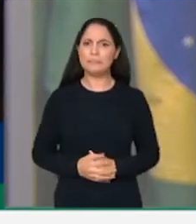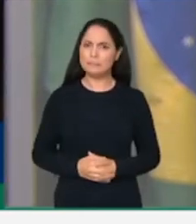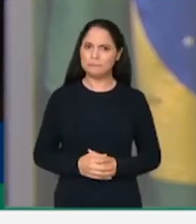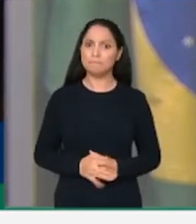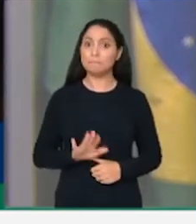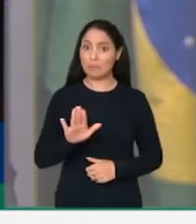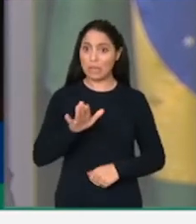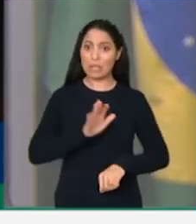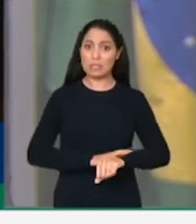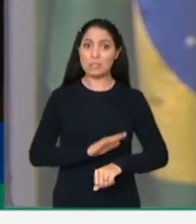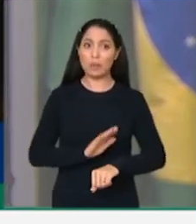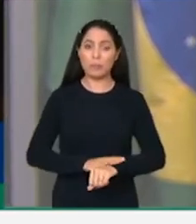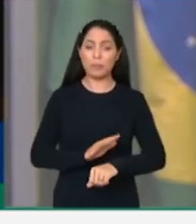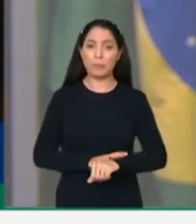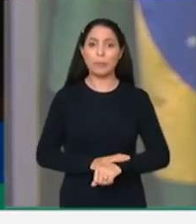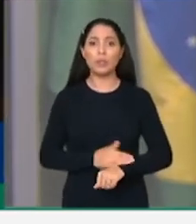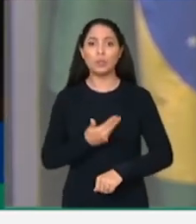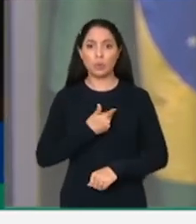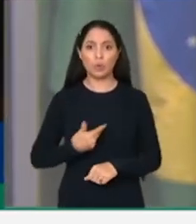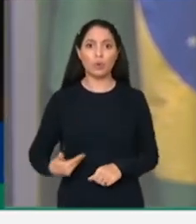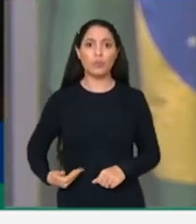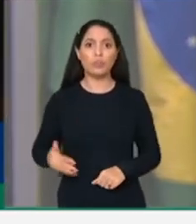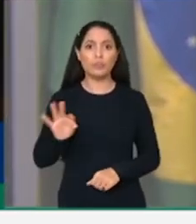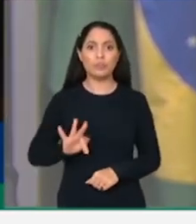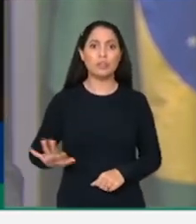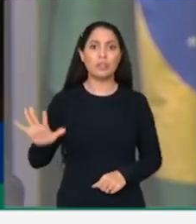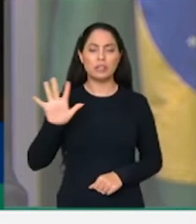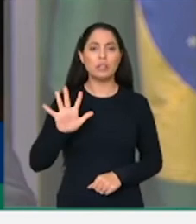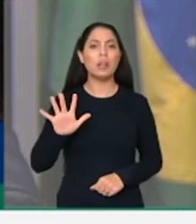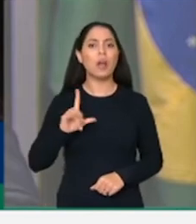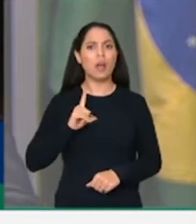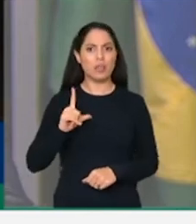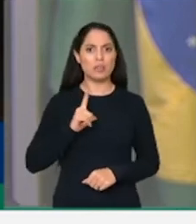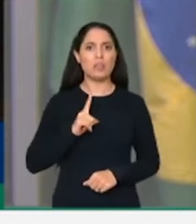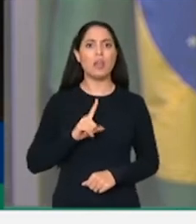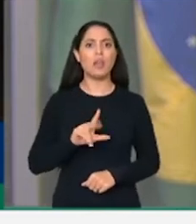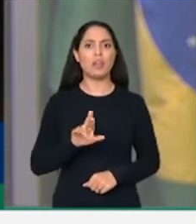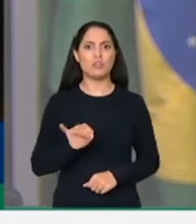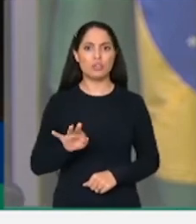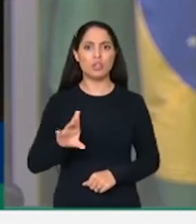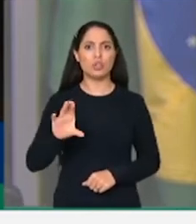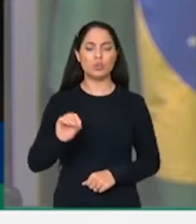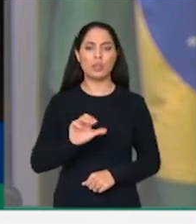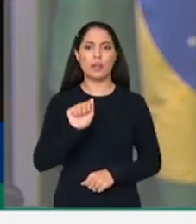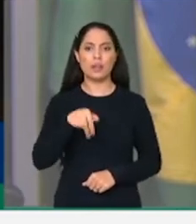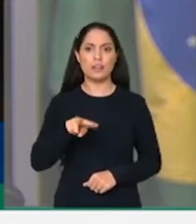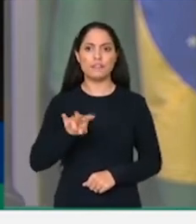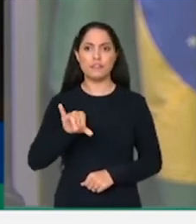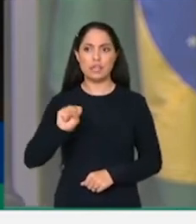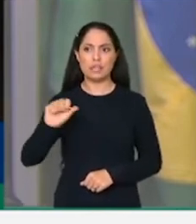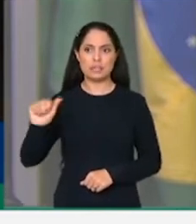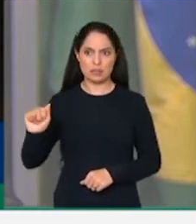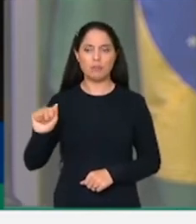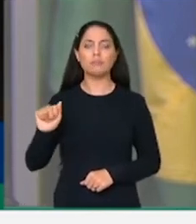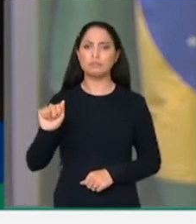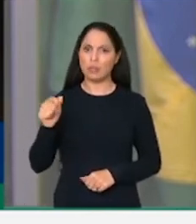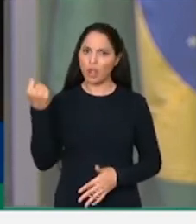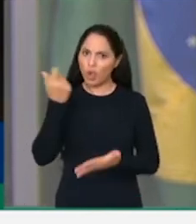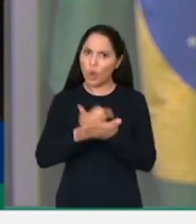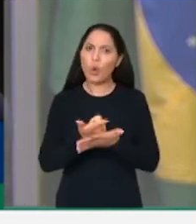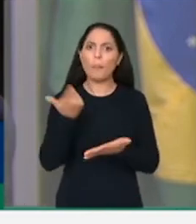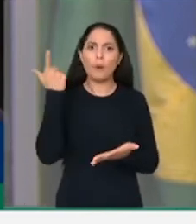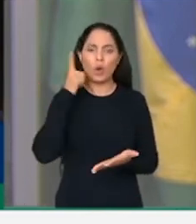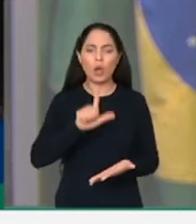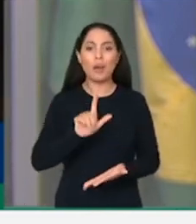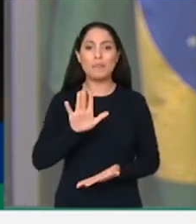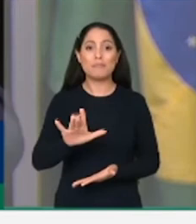comprovação e o registro da Anvisa para que pudesse fazer essa compra. Mas, desde então, o governo federal tem